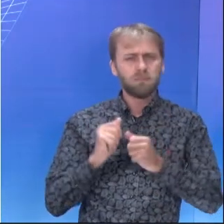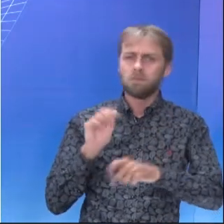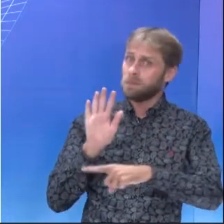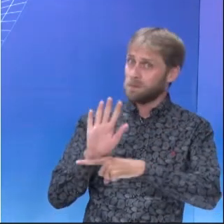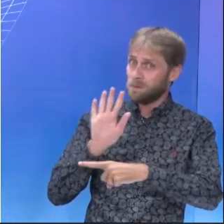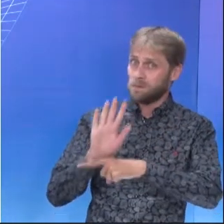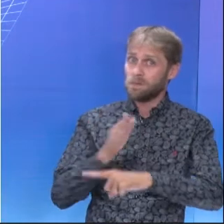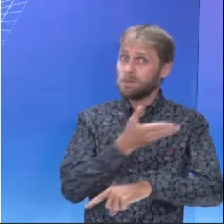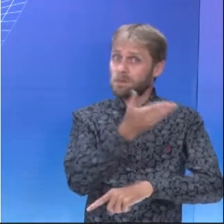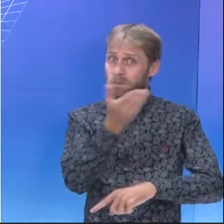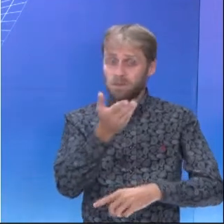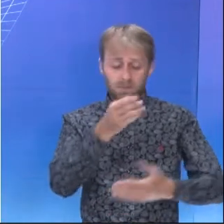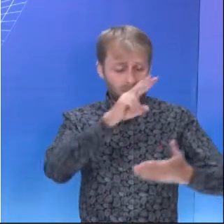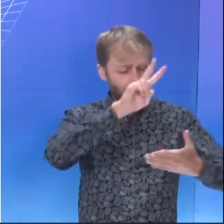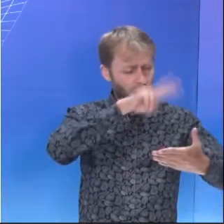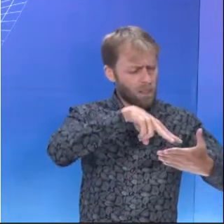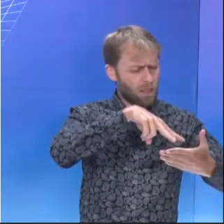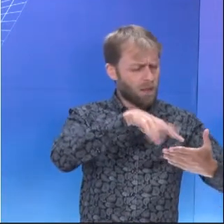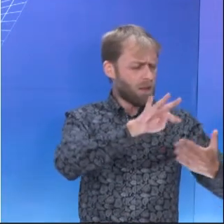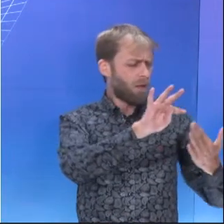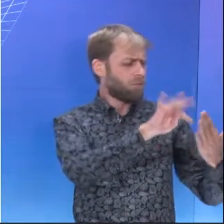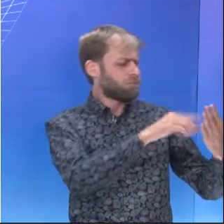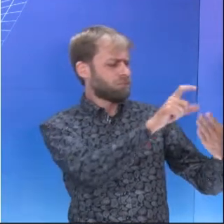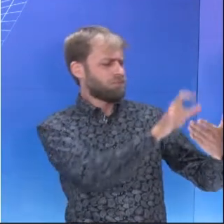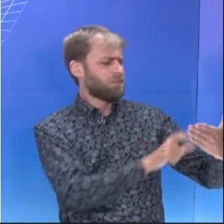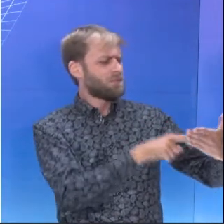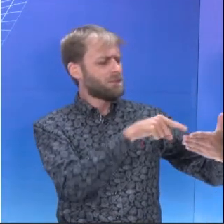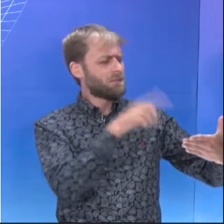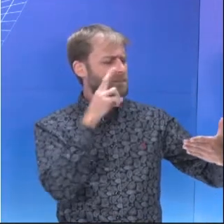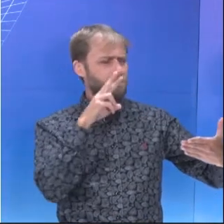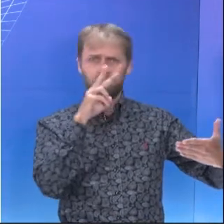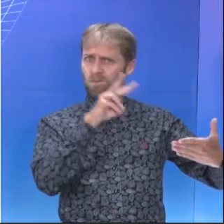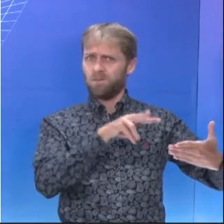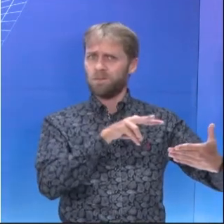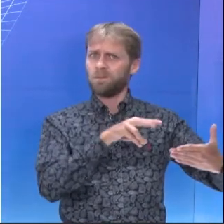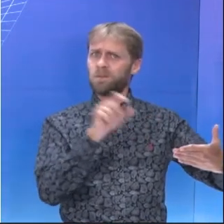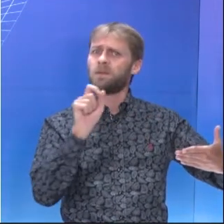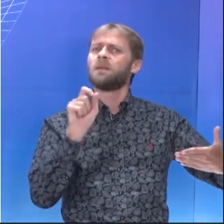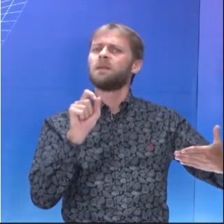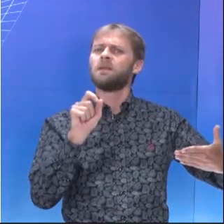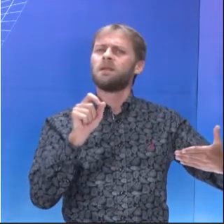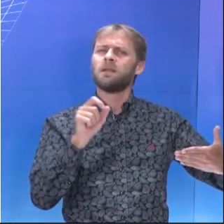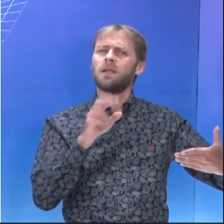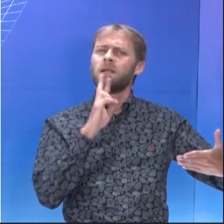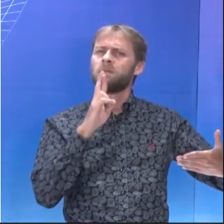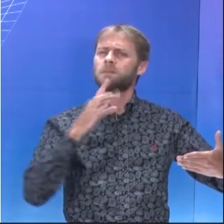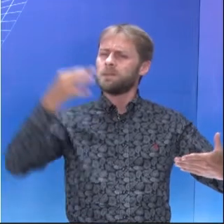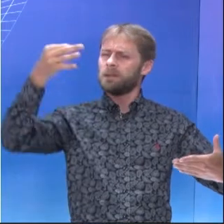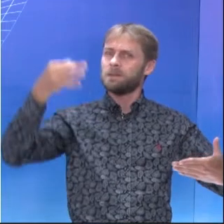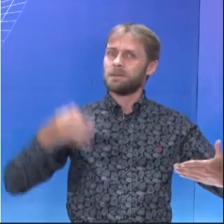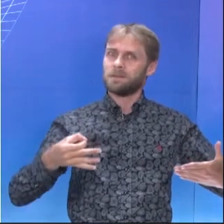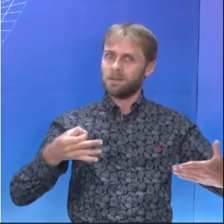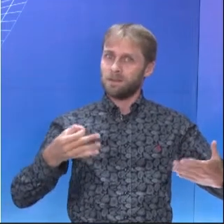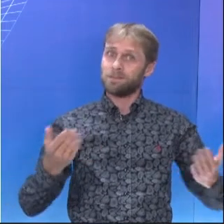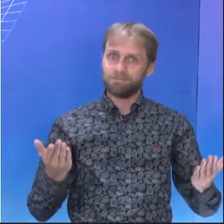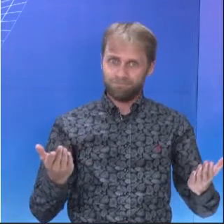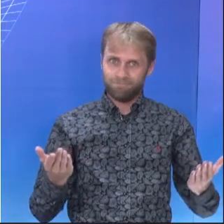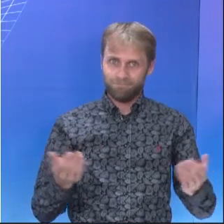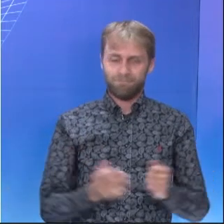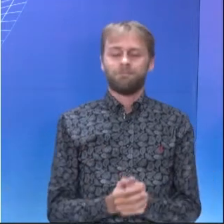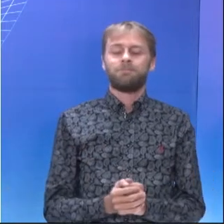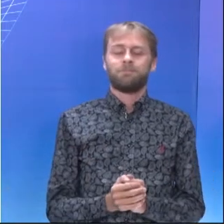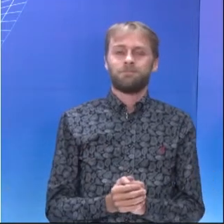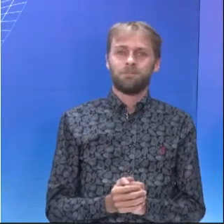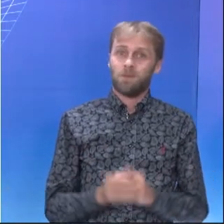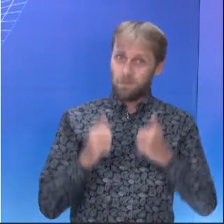mundo. Então, tudo isso é uma bagagem para você ler um enunciado, ler um texto e procurar a alternativa melhor